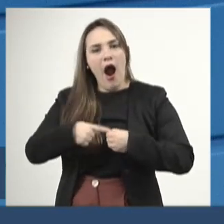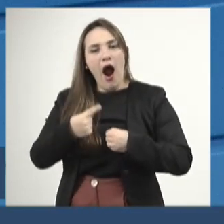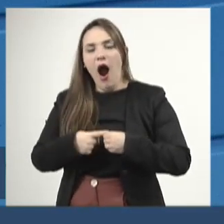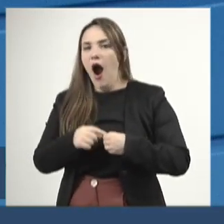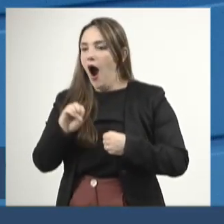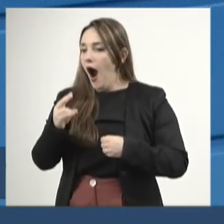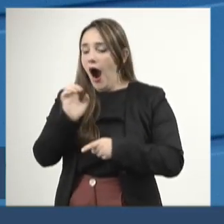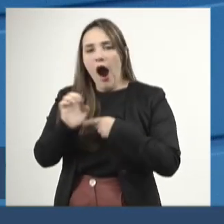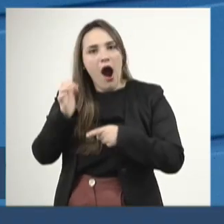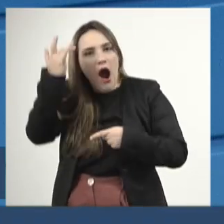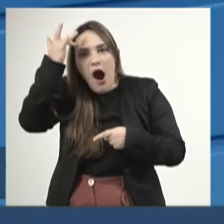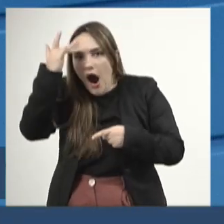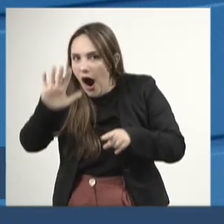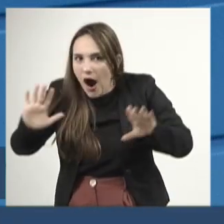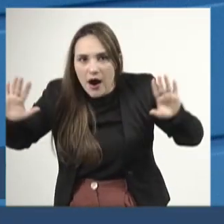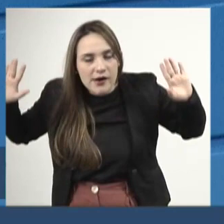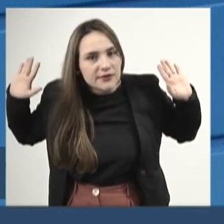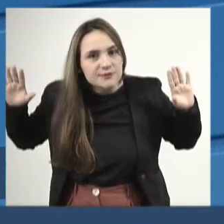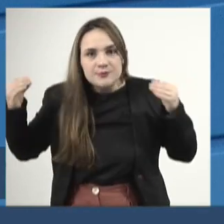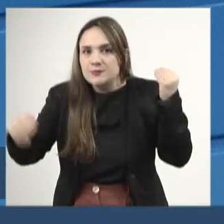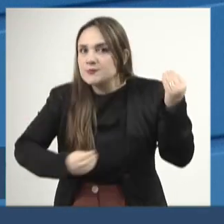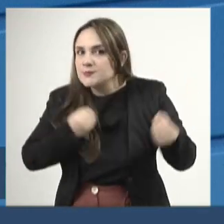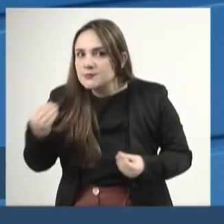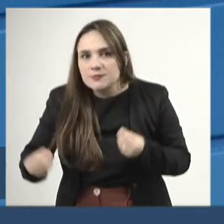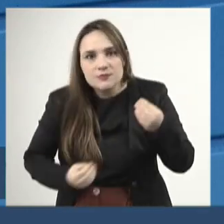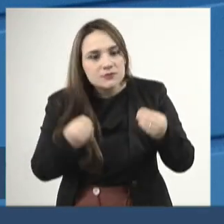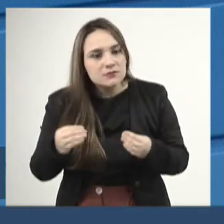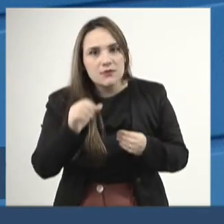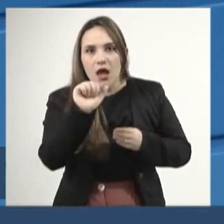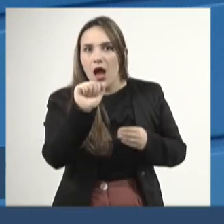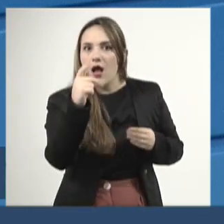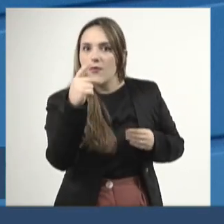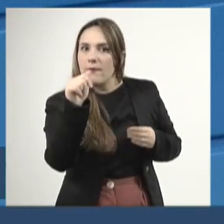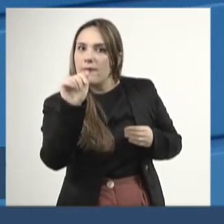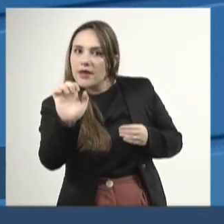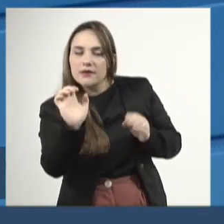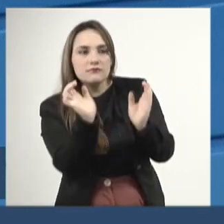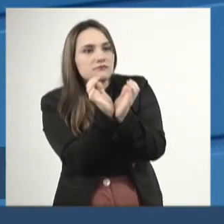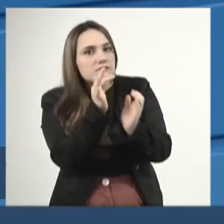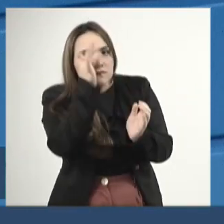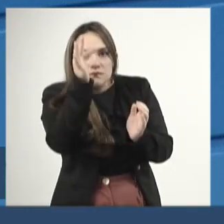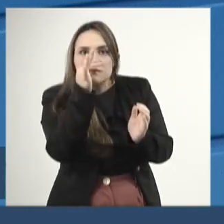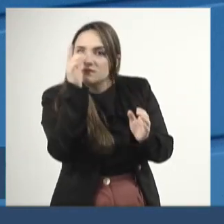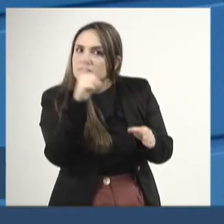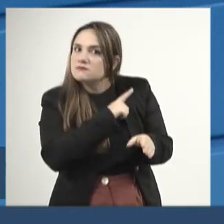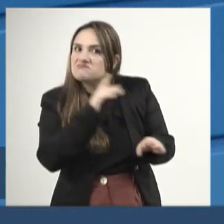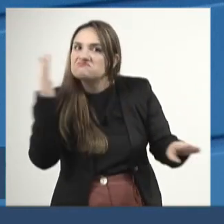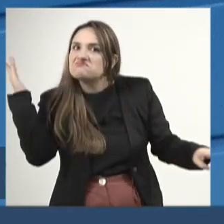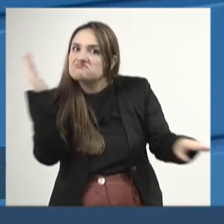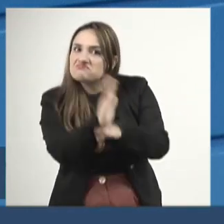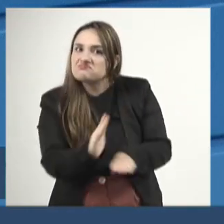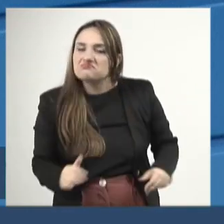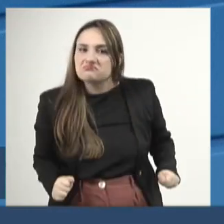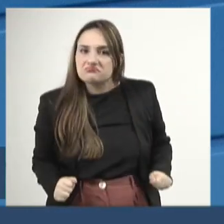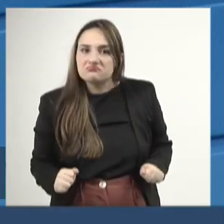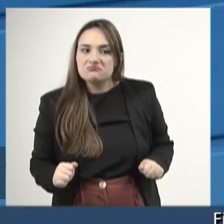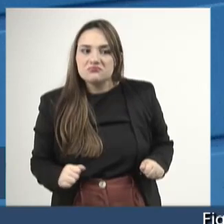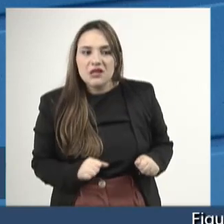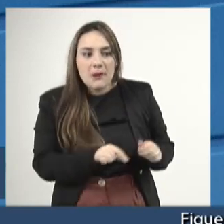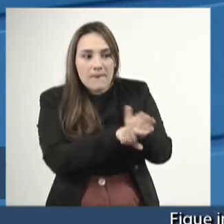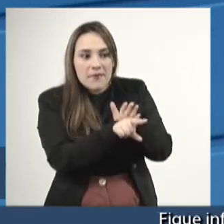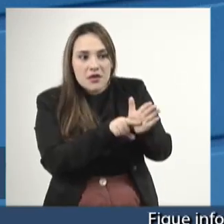não têm noção do que o ser APAI tem feito. É um departamento que tem como diagnosticar